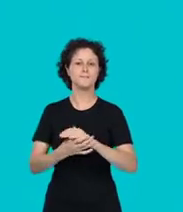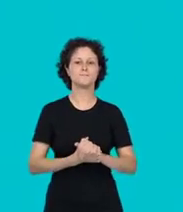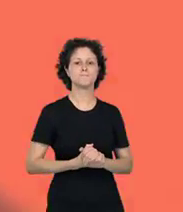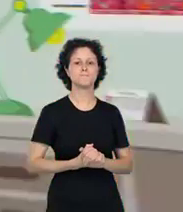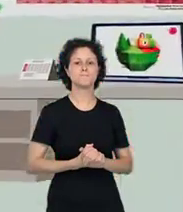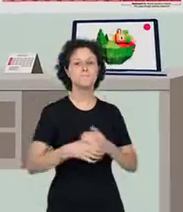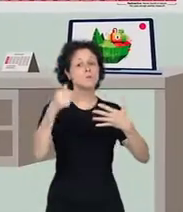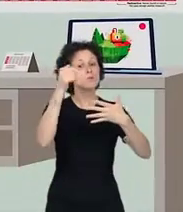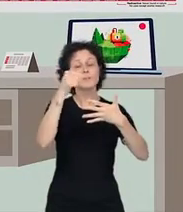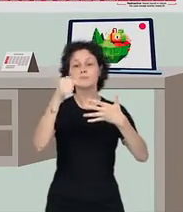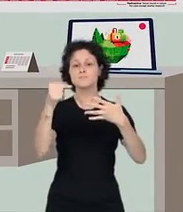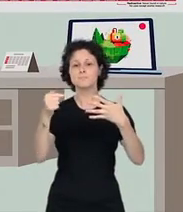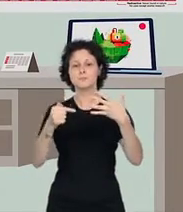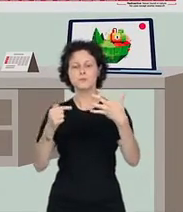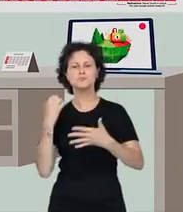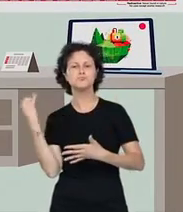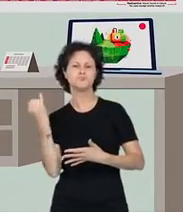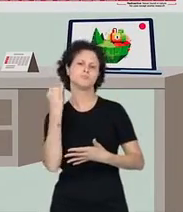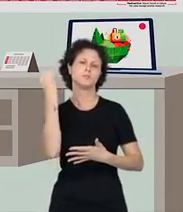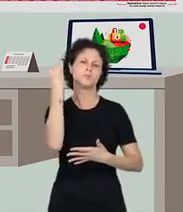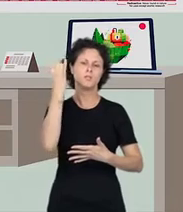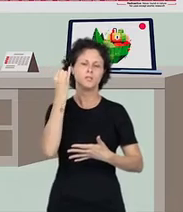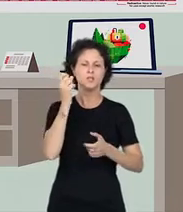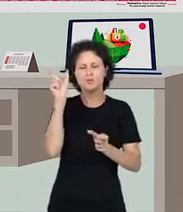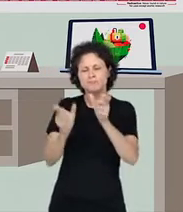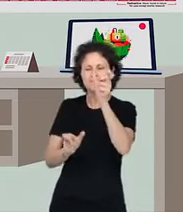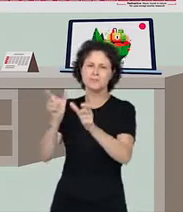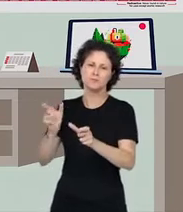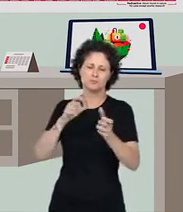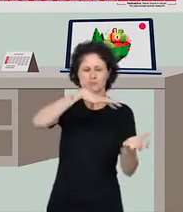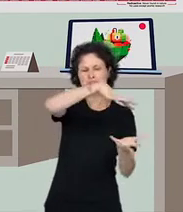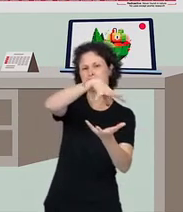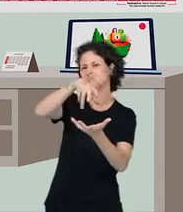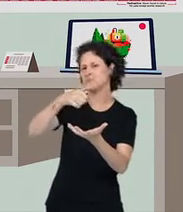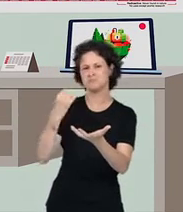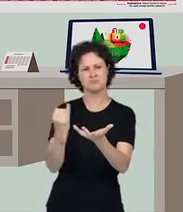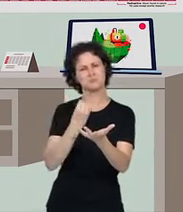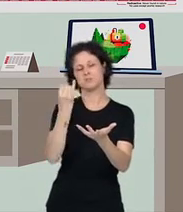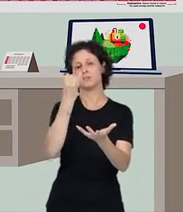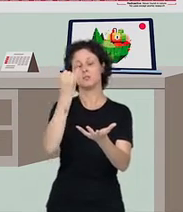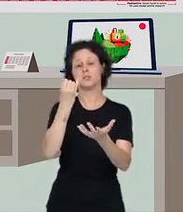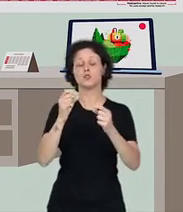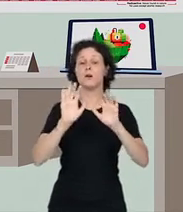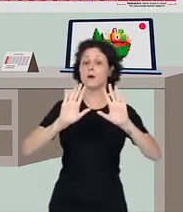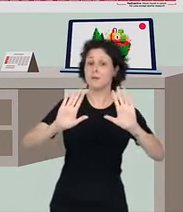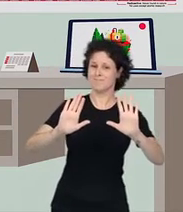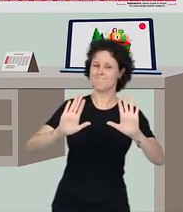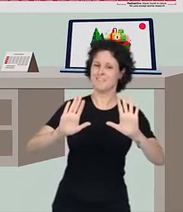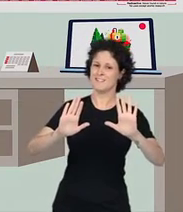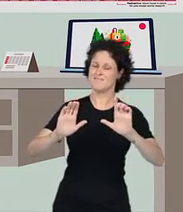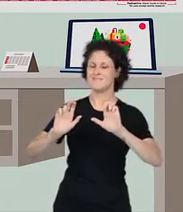da carne. Todos esses alimentos e produtos de origem animal são muito importantes para o ser humano, mas a prática da